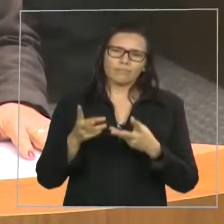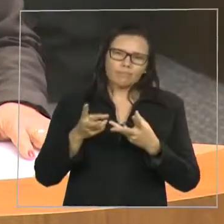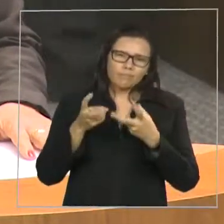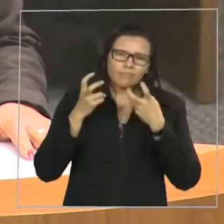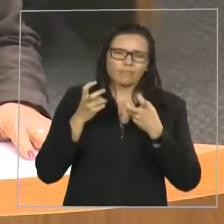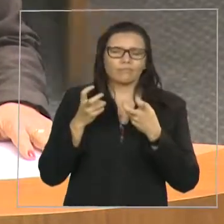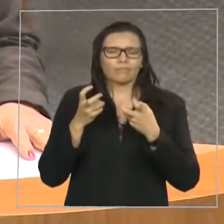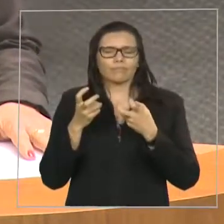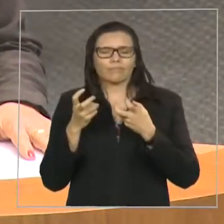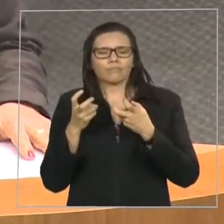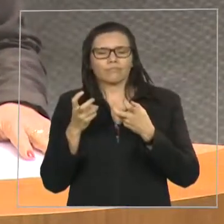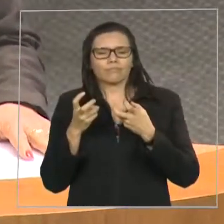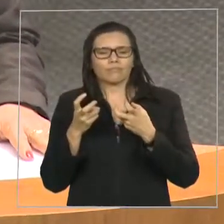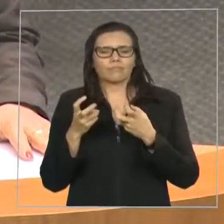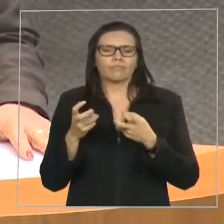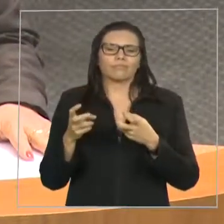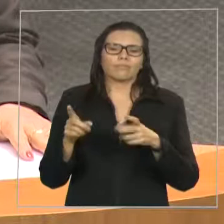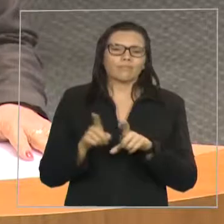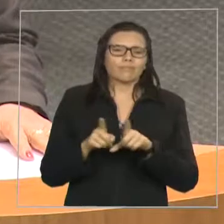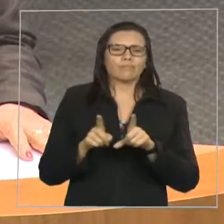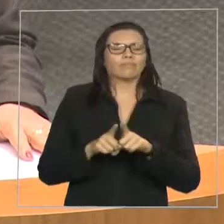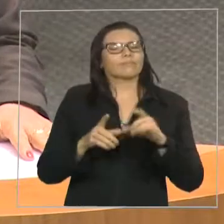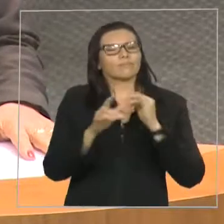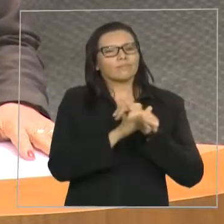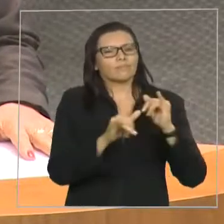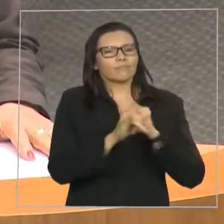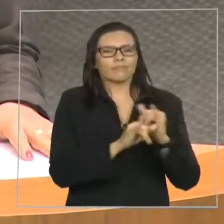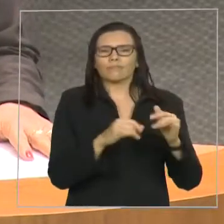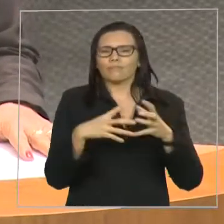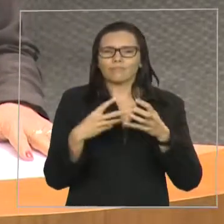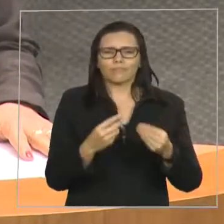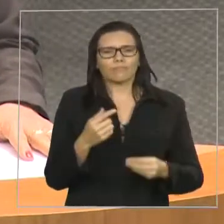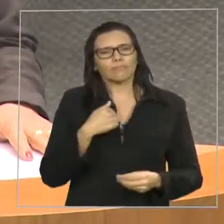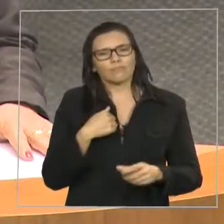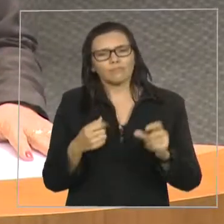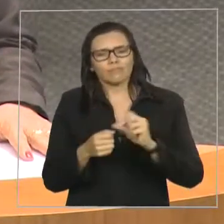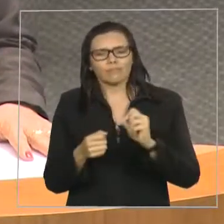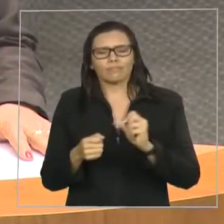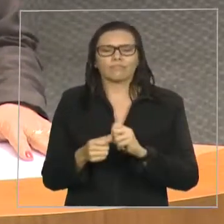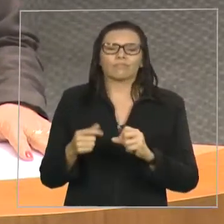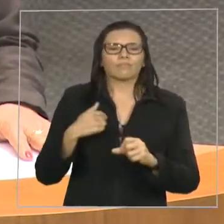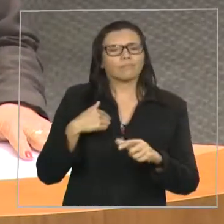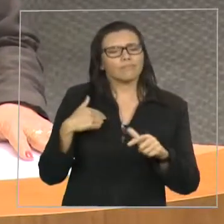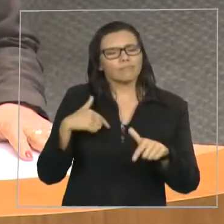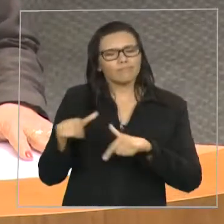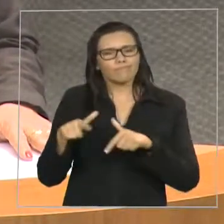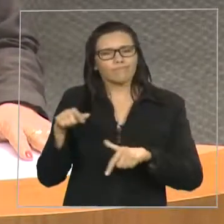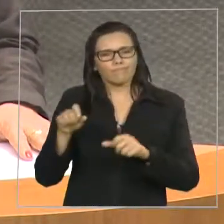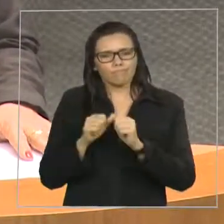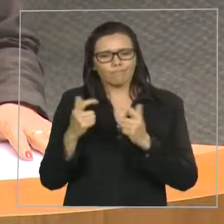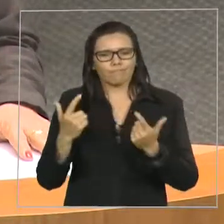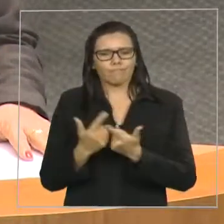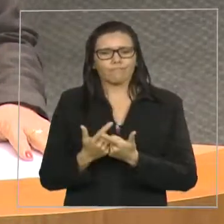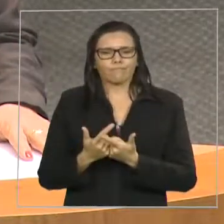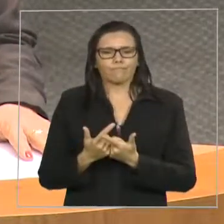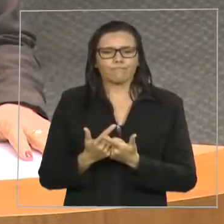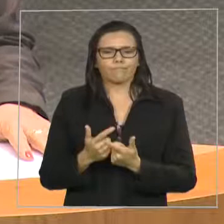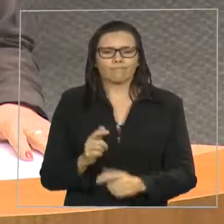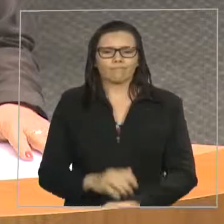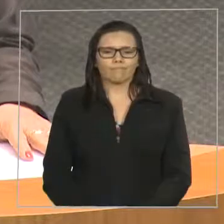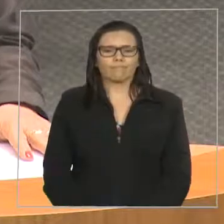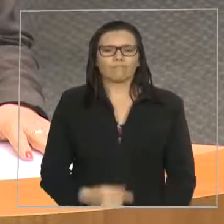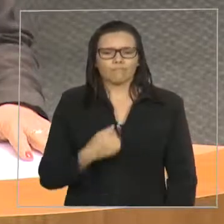nosso trabalho, aquilo que nós fazemos aqui, e com certeza, quando vocês assistem, sempre existe o